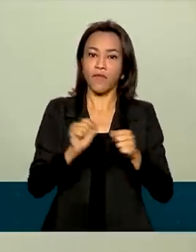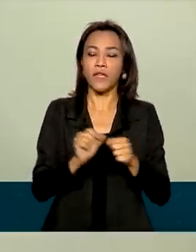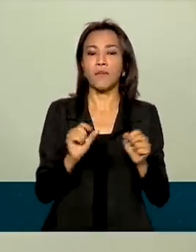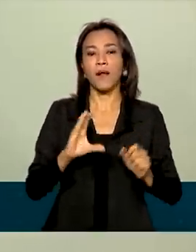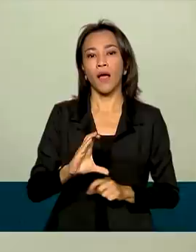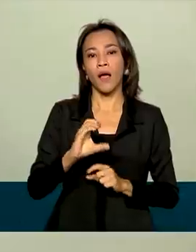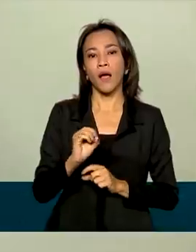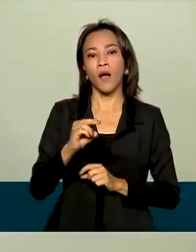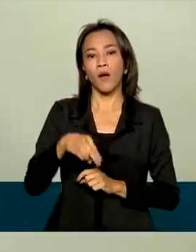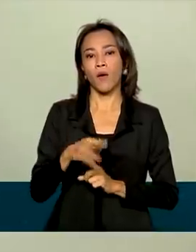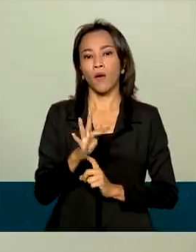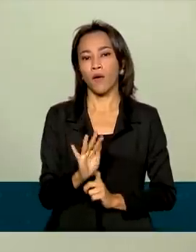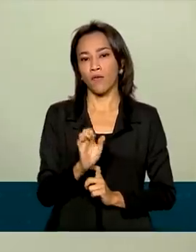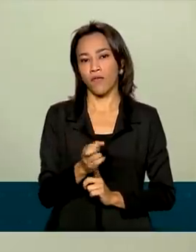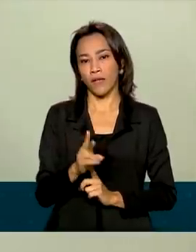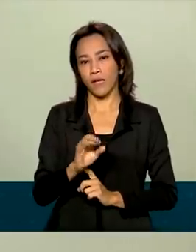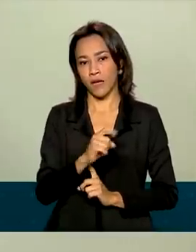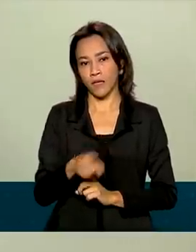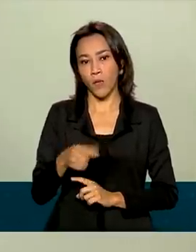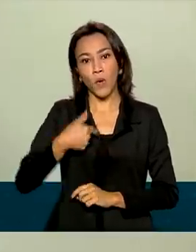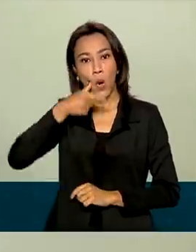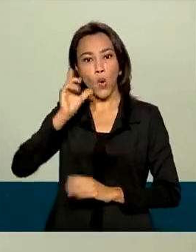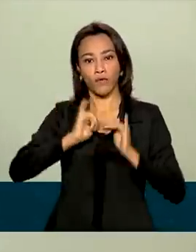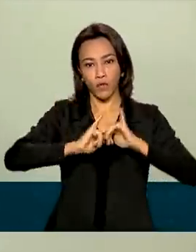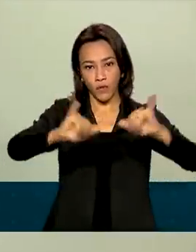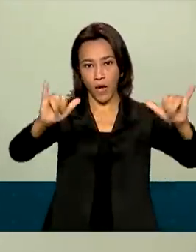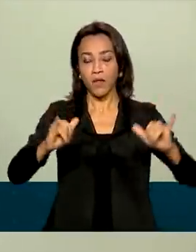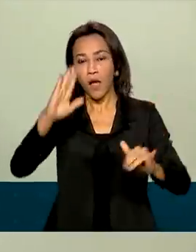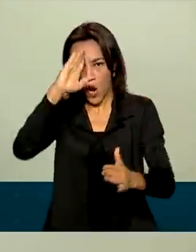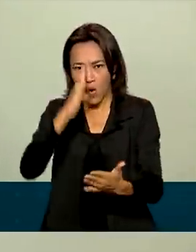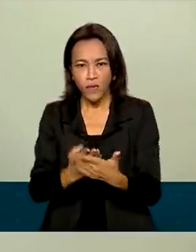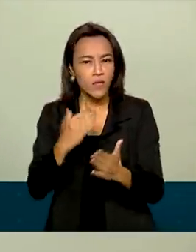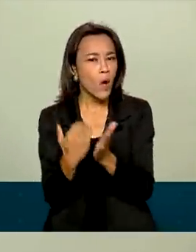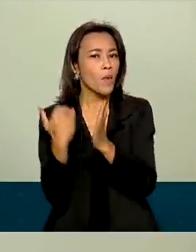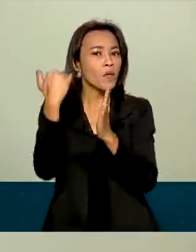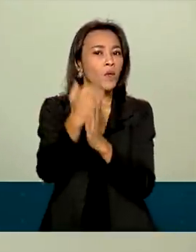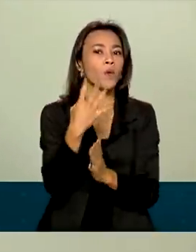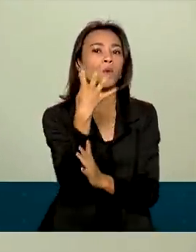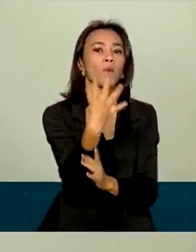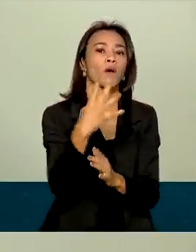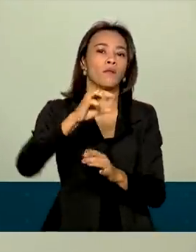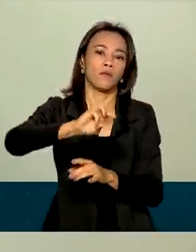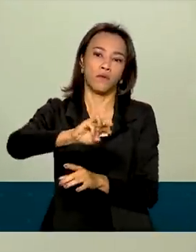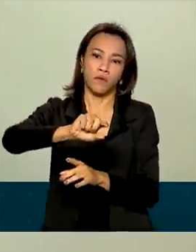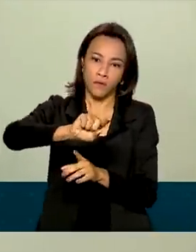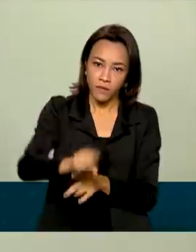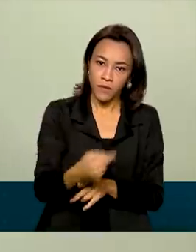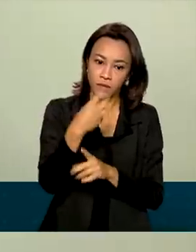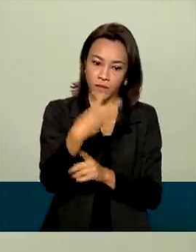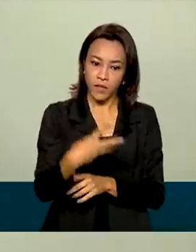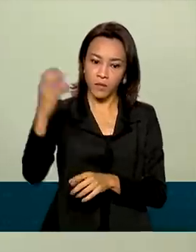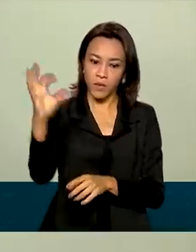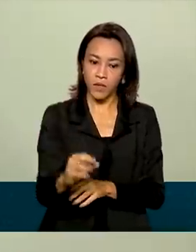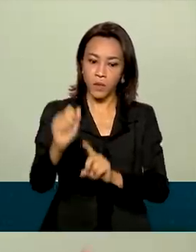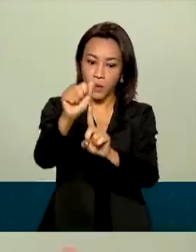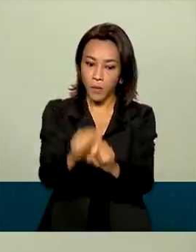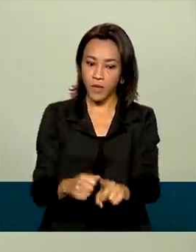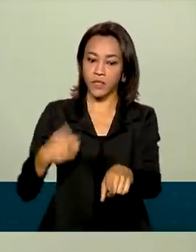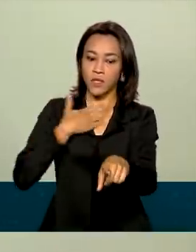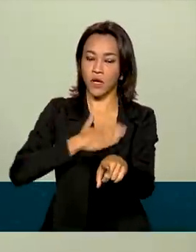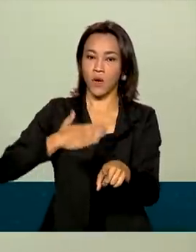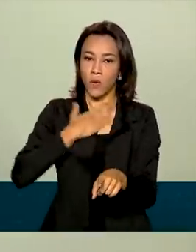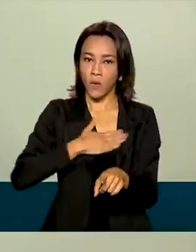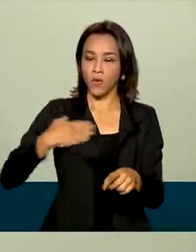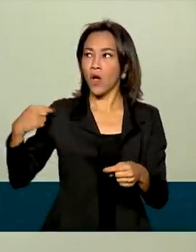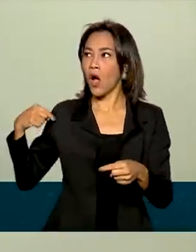dia 18, foi que essa confiança aumentou em 4,3% em agosto, comparado com o mês anterior. Ela vem de